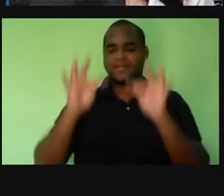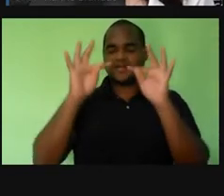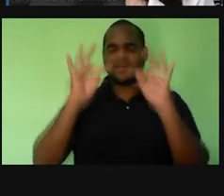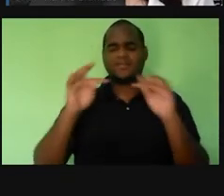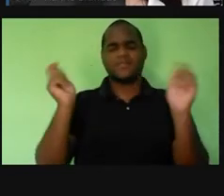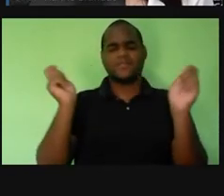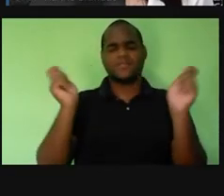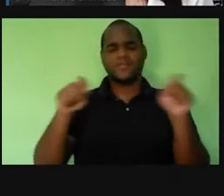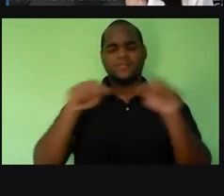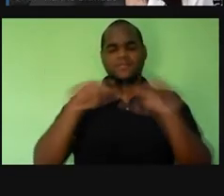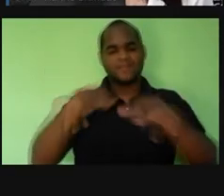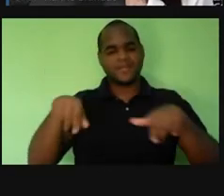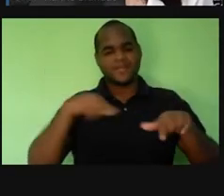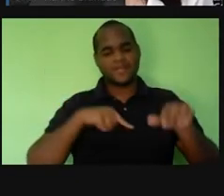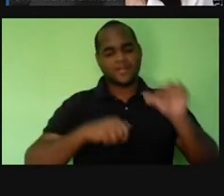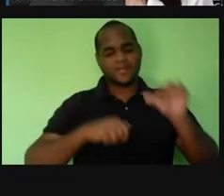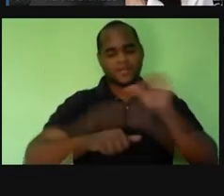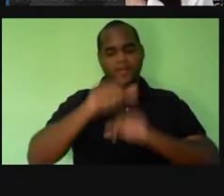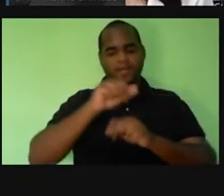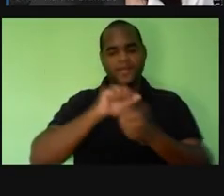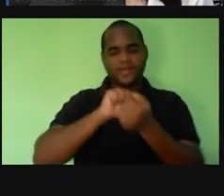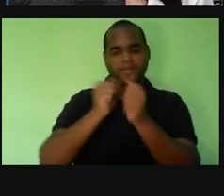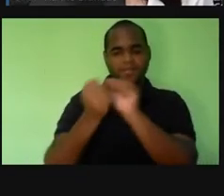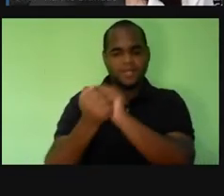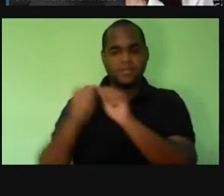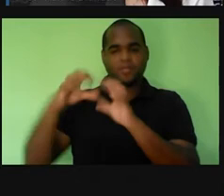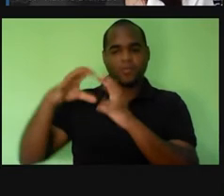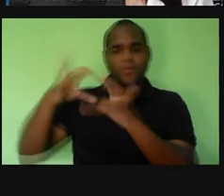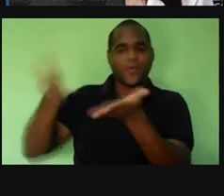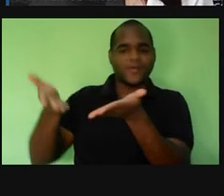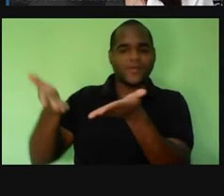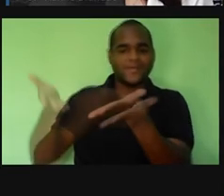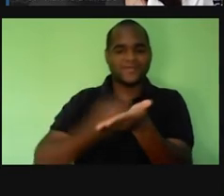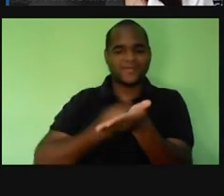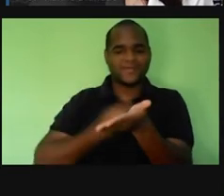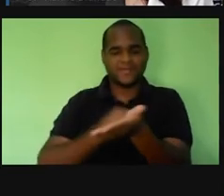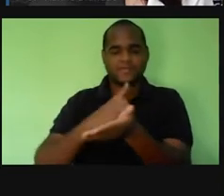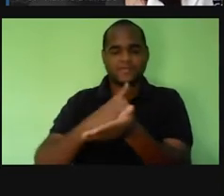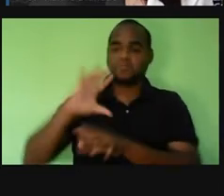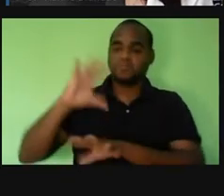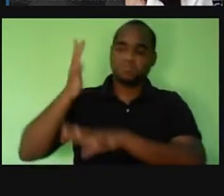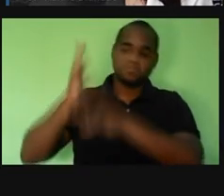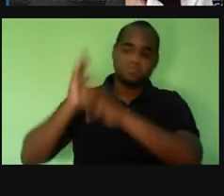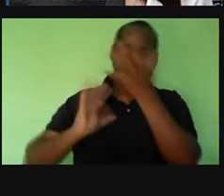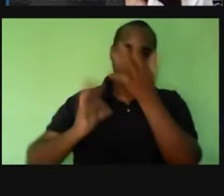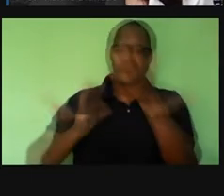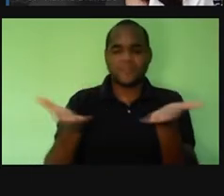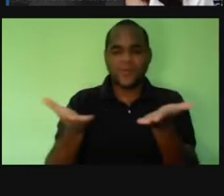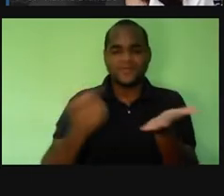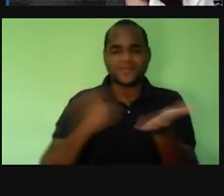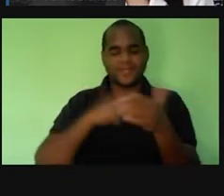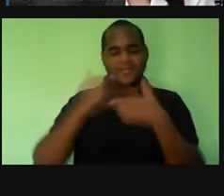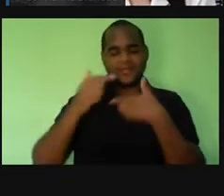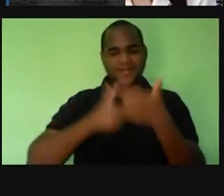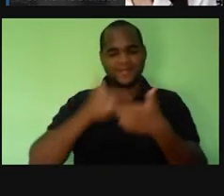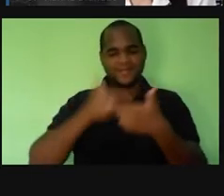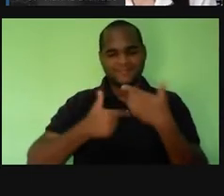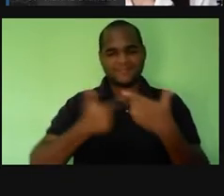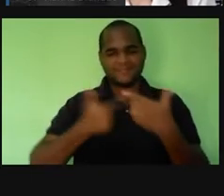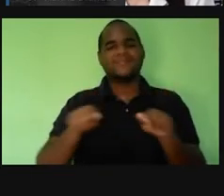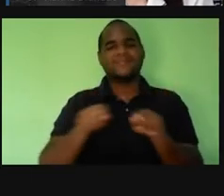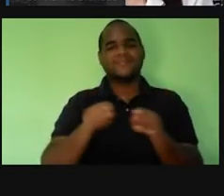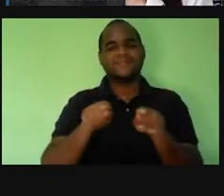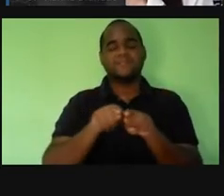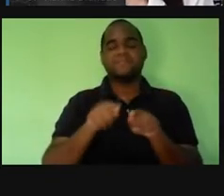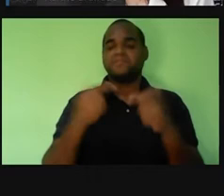alternativas aos desafios do mundo contemporâneo. Incluindo aqueles relativos ao mundo do trabalho, tá? E